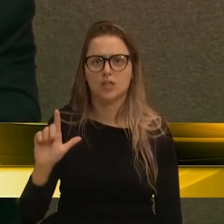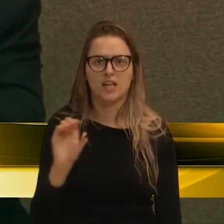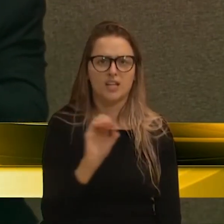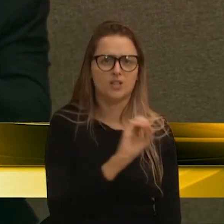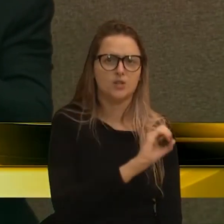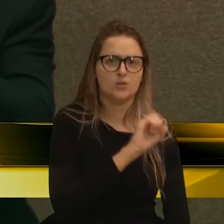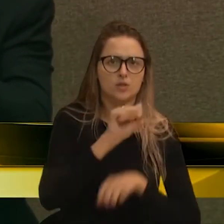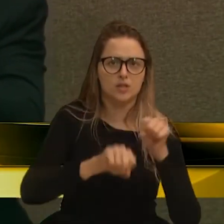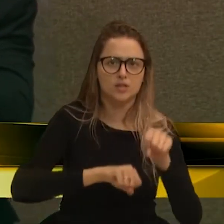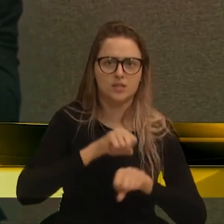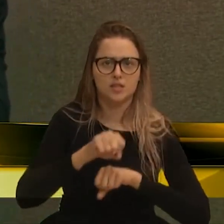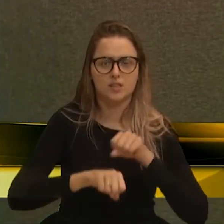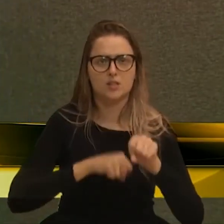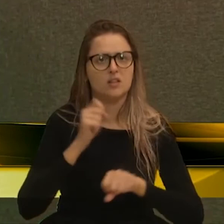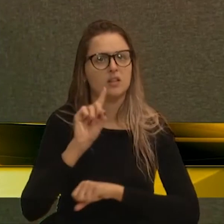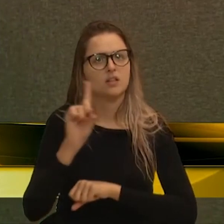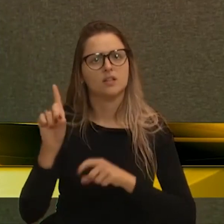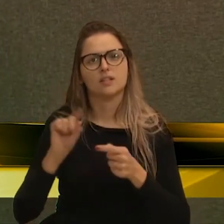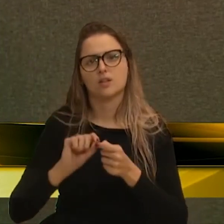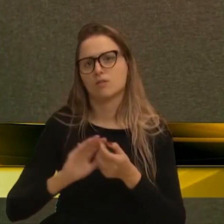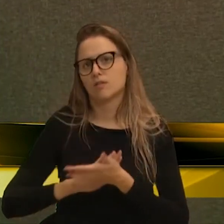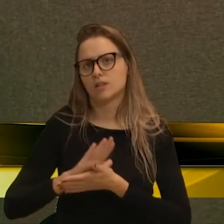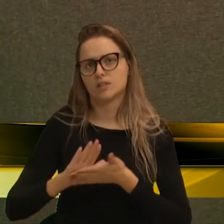na ciclovia, e não foi feito.